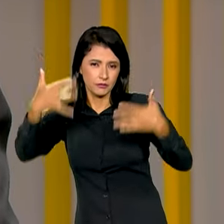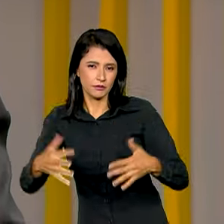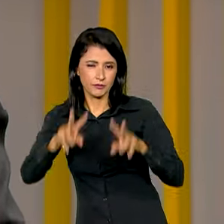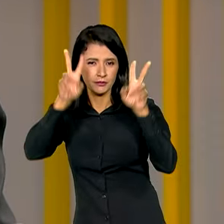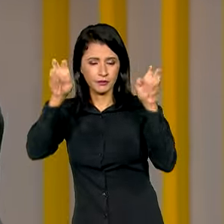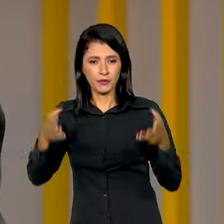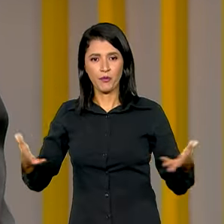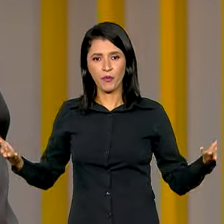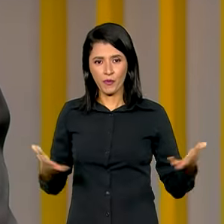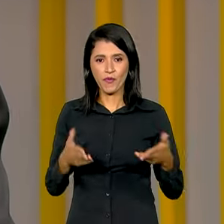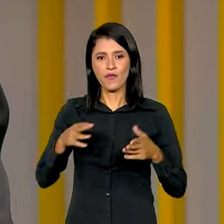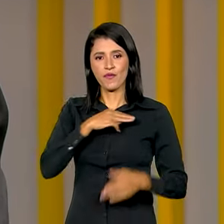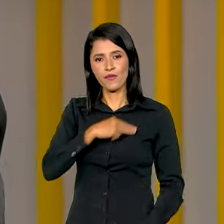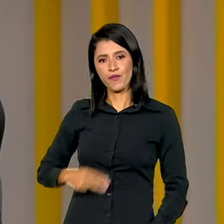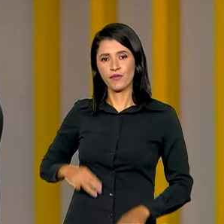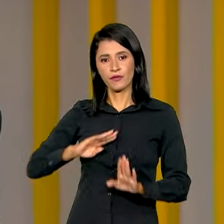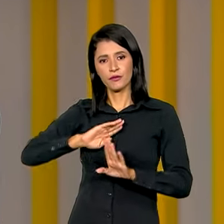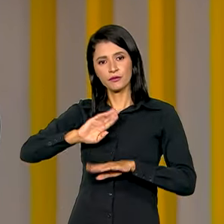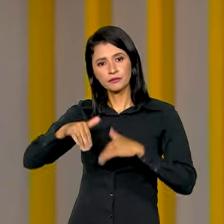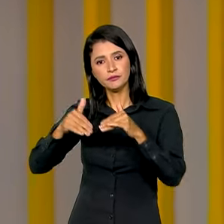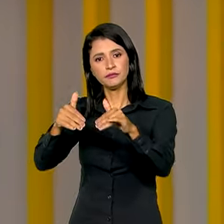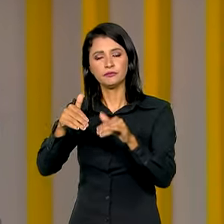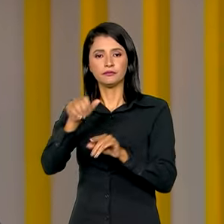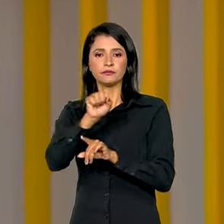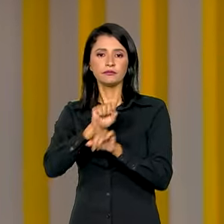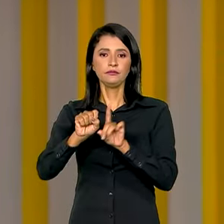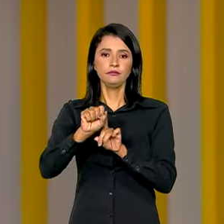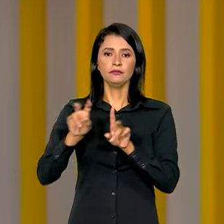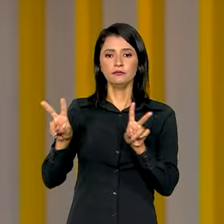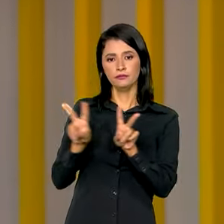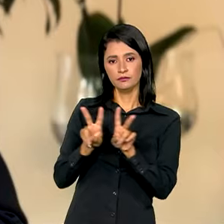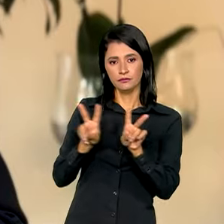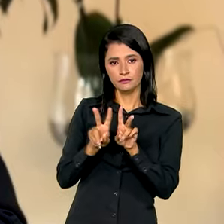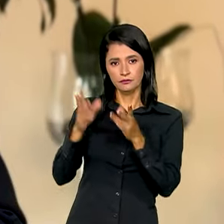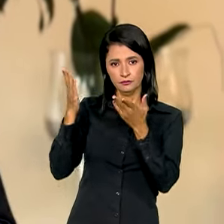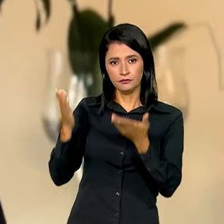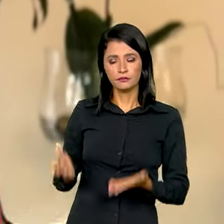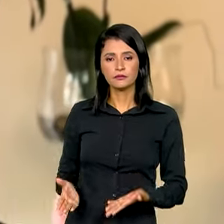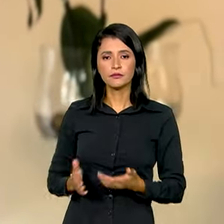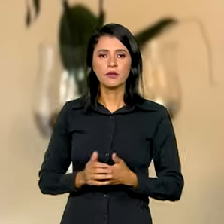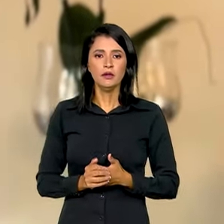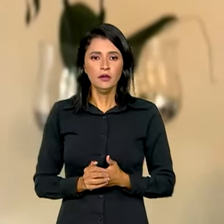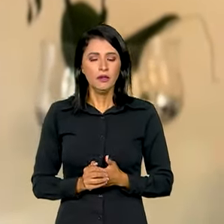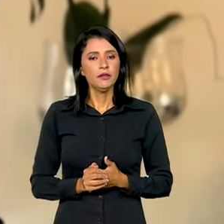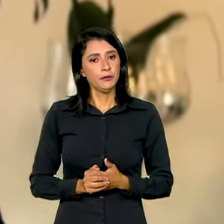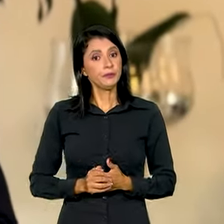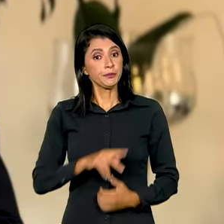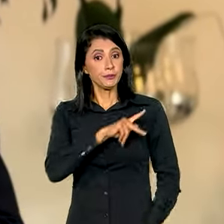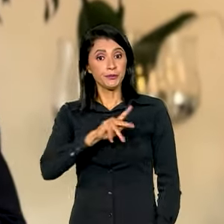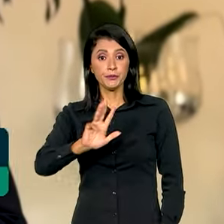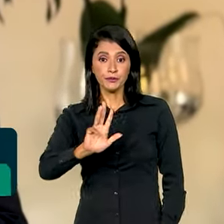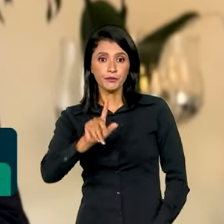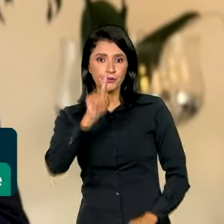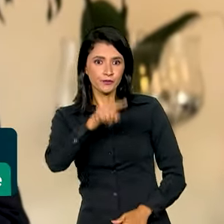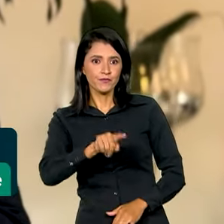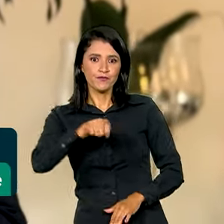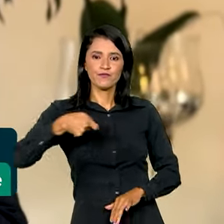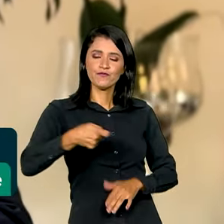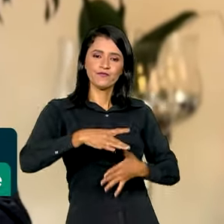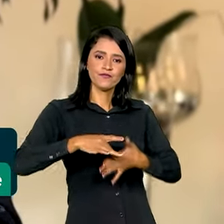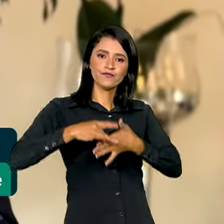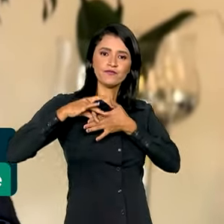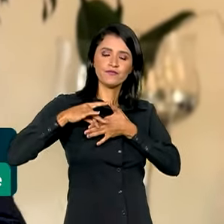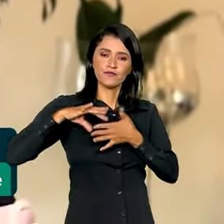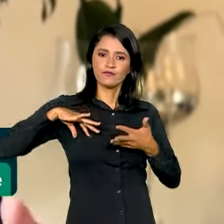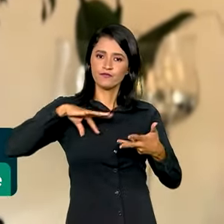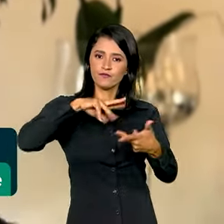este assunto foi o ministro do Desenvolvimento Social, Wellington Dias. O presidente Lula é um líder mundial